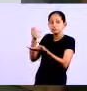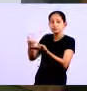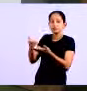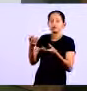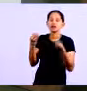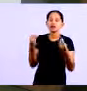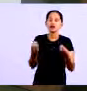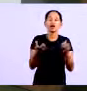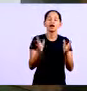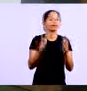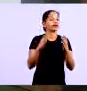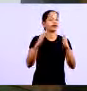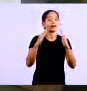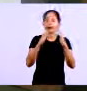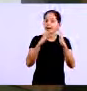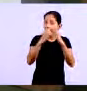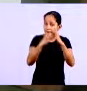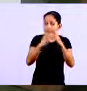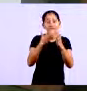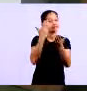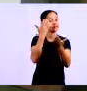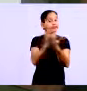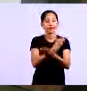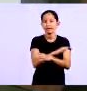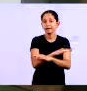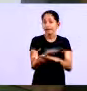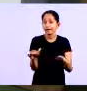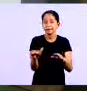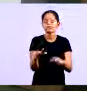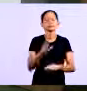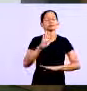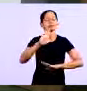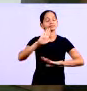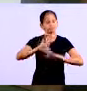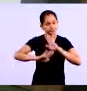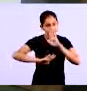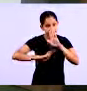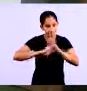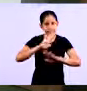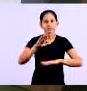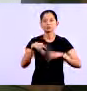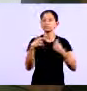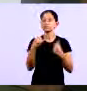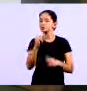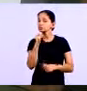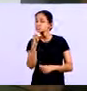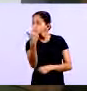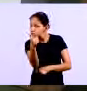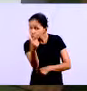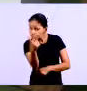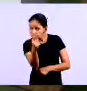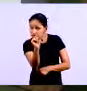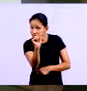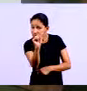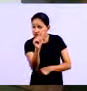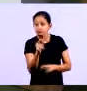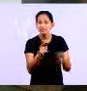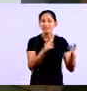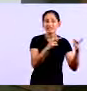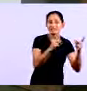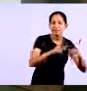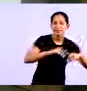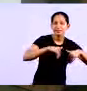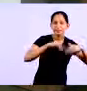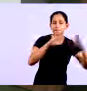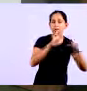ajudar a empresa a quebrar então são ações que você tem que tomar cuidado se você não tem um capital de giro e quer vender mais a